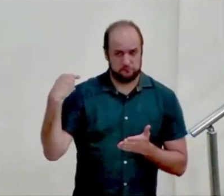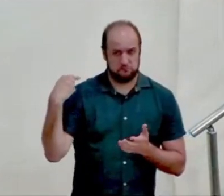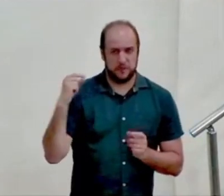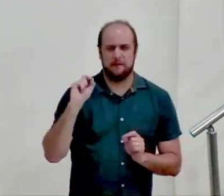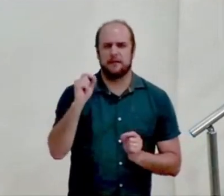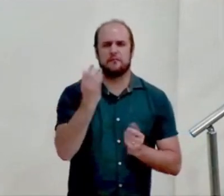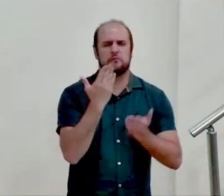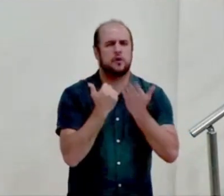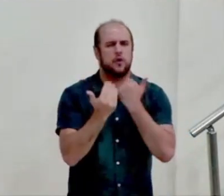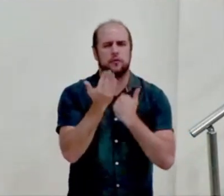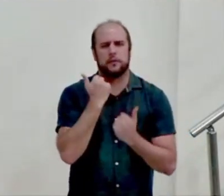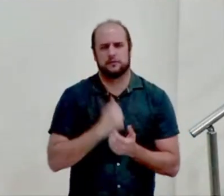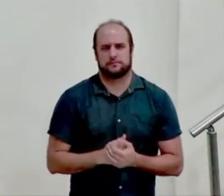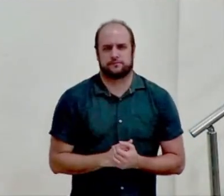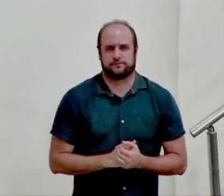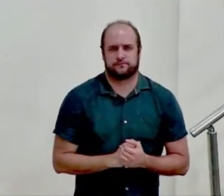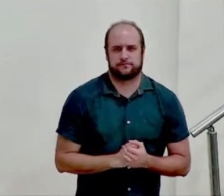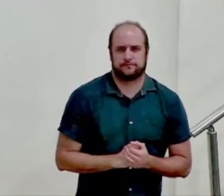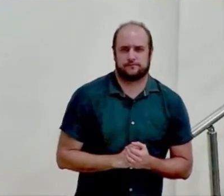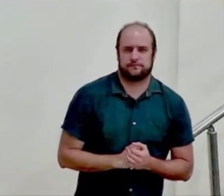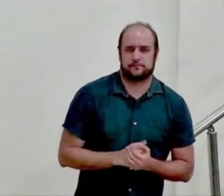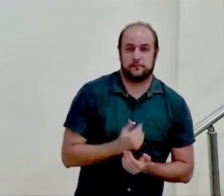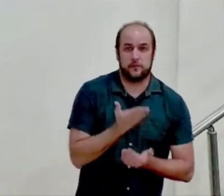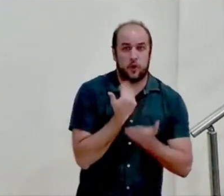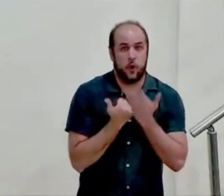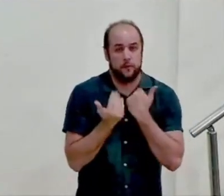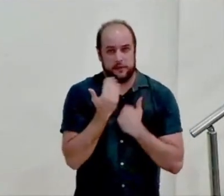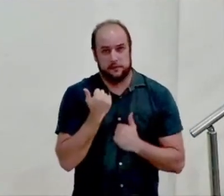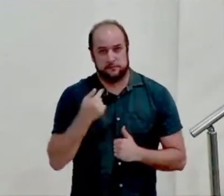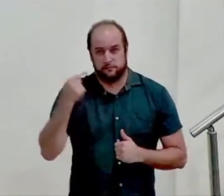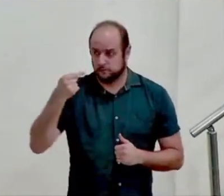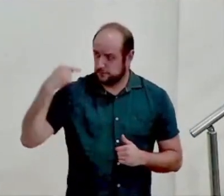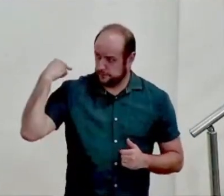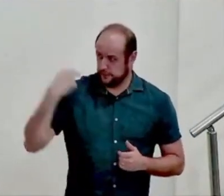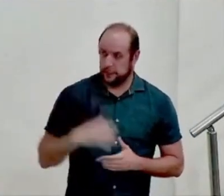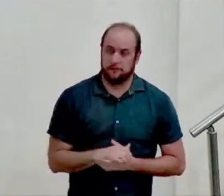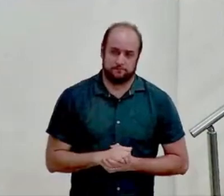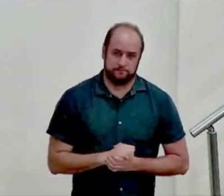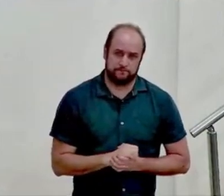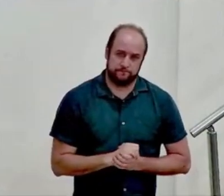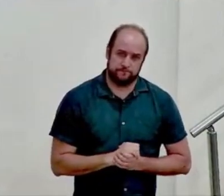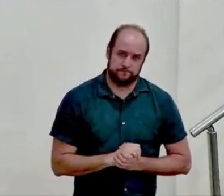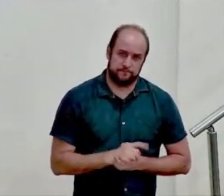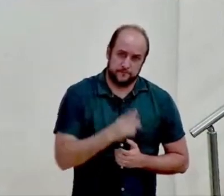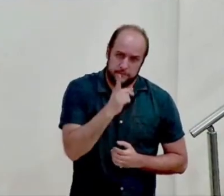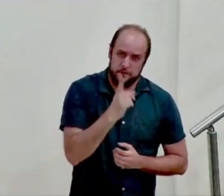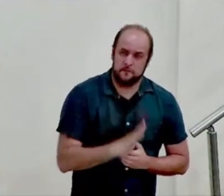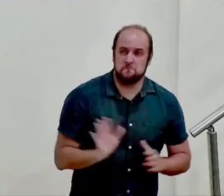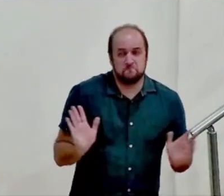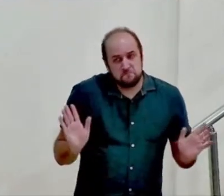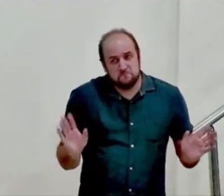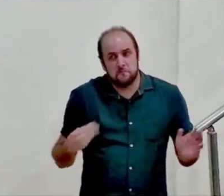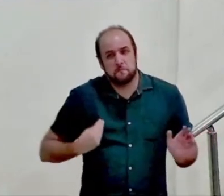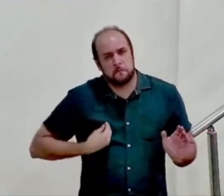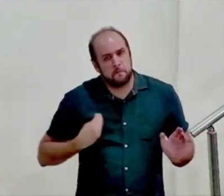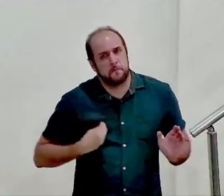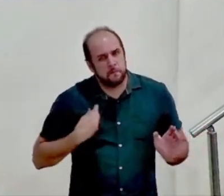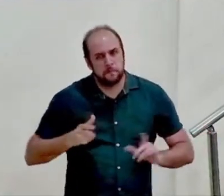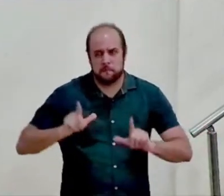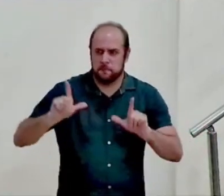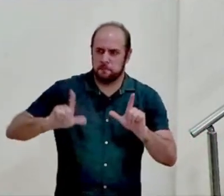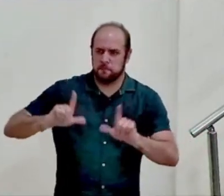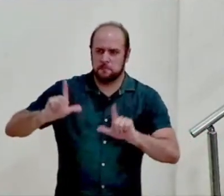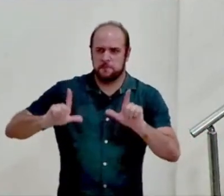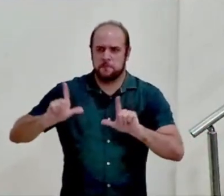do que você comeu essa semana do que você se alimentou enquanto você talvez assistir a televisão